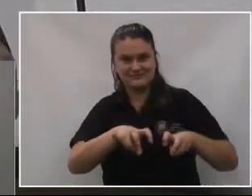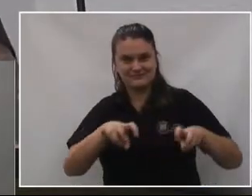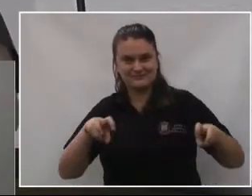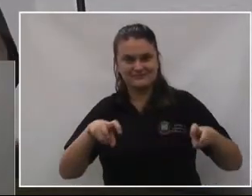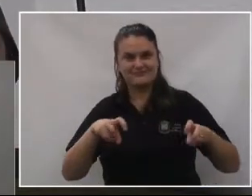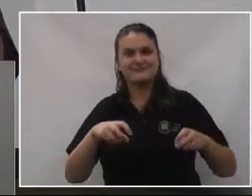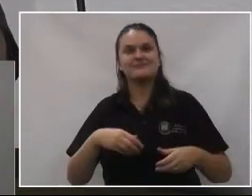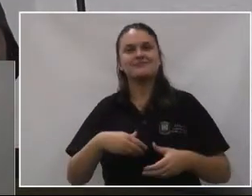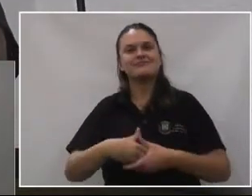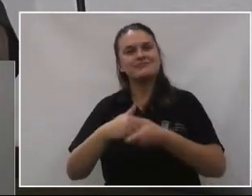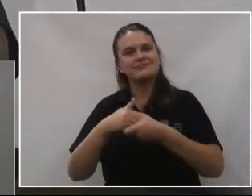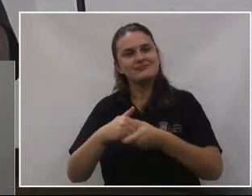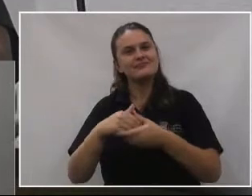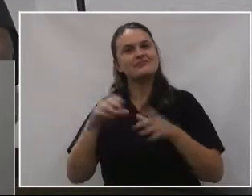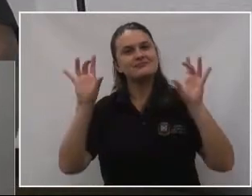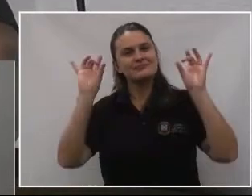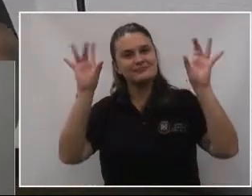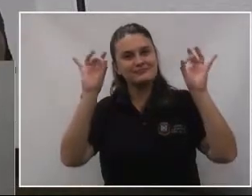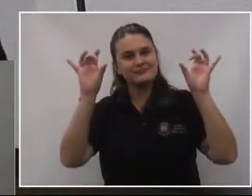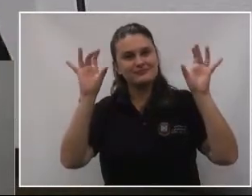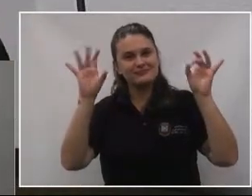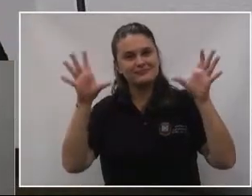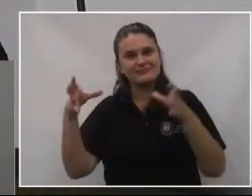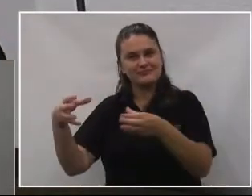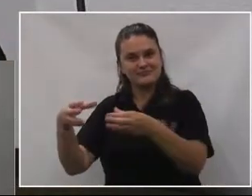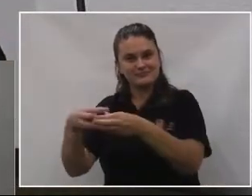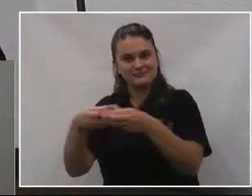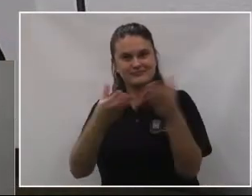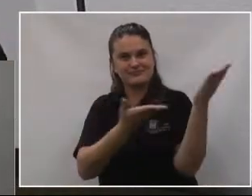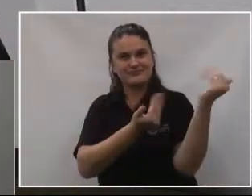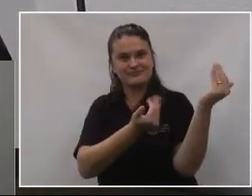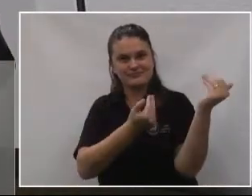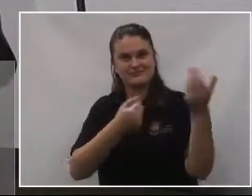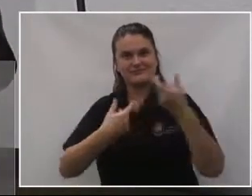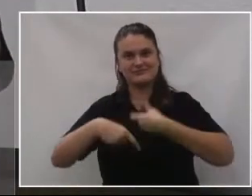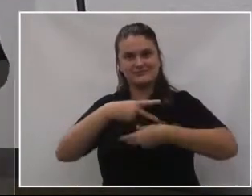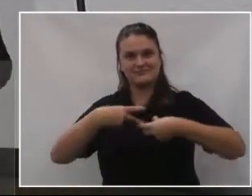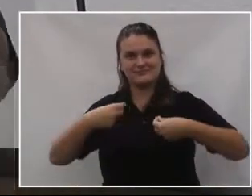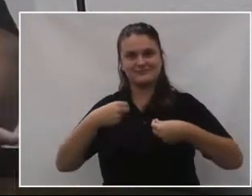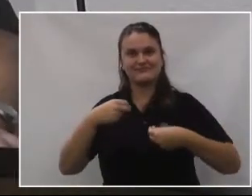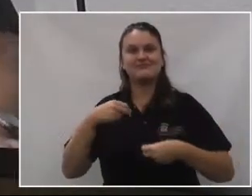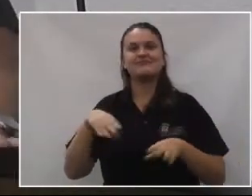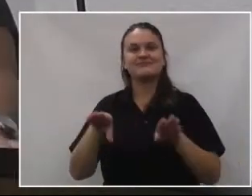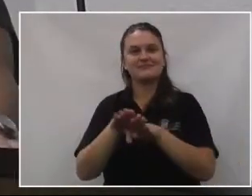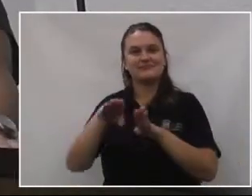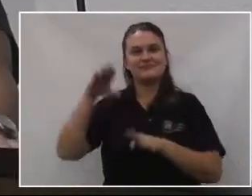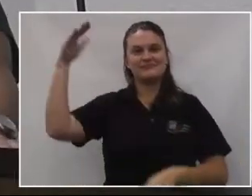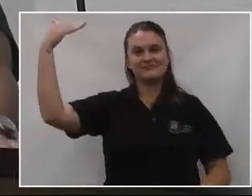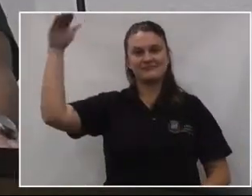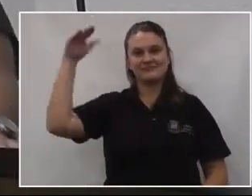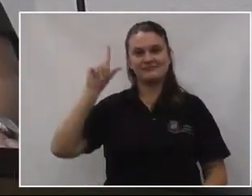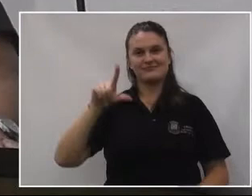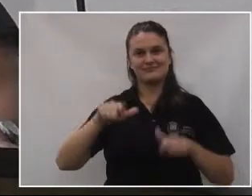saudação especial ao Corpo Juvenil do Grupo Escoteiro Iguaçu e aos adultos voluntários.